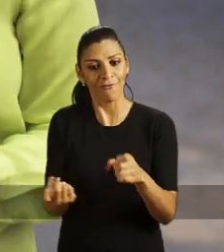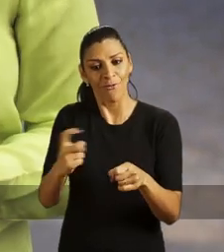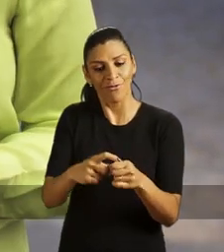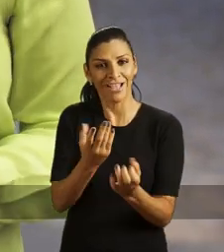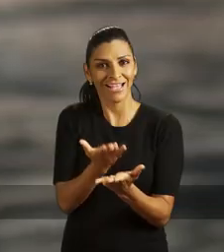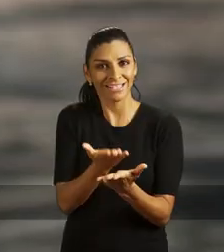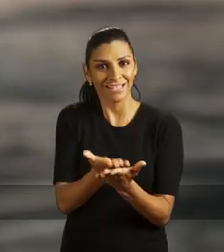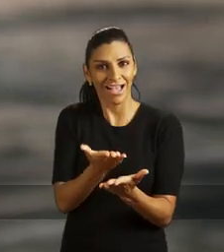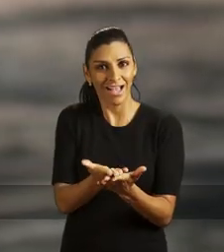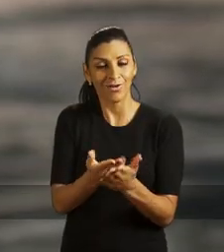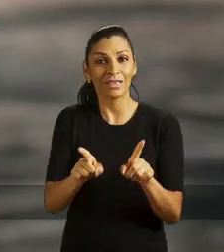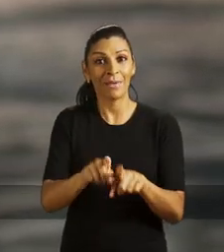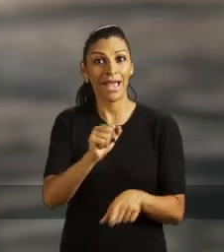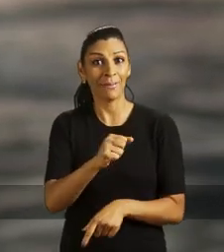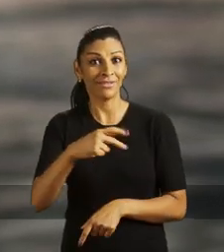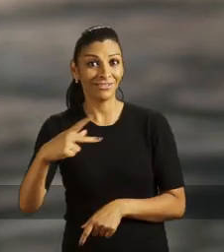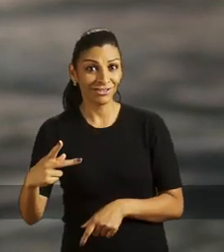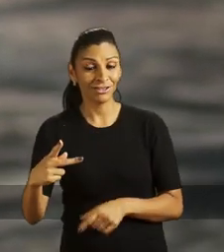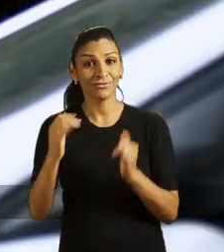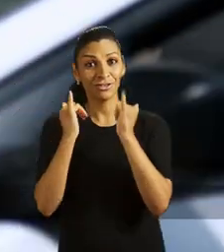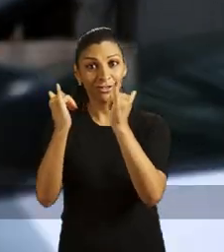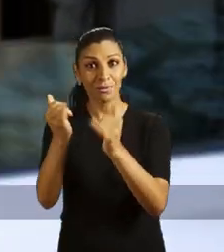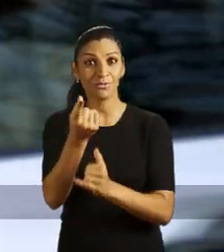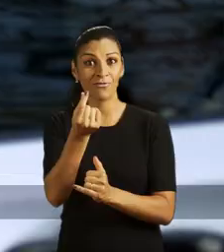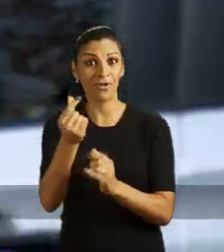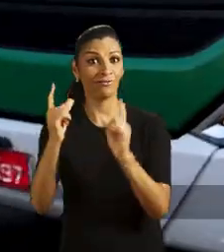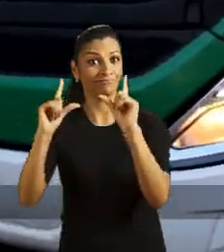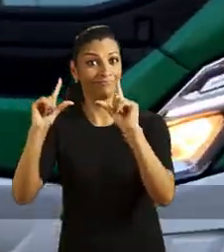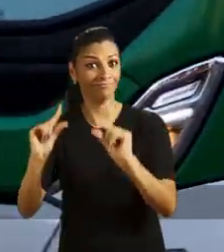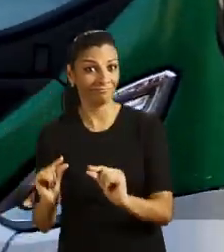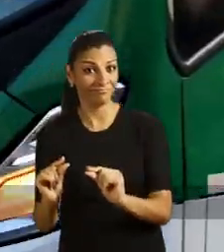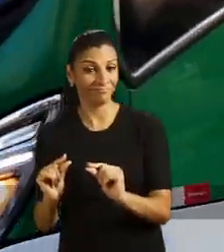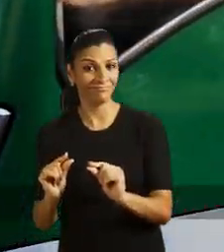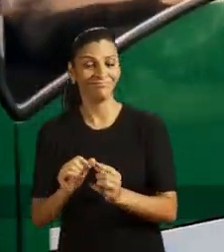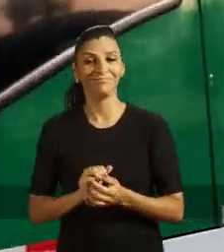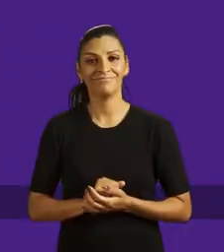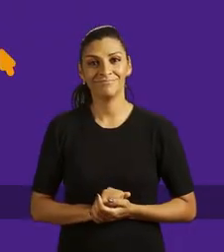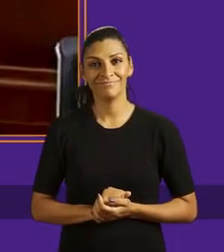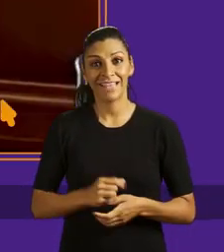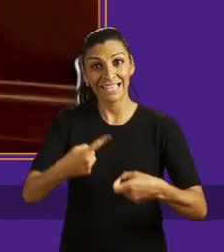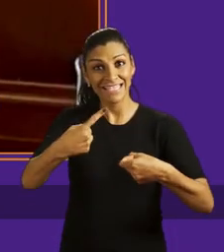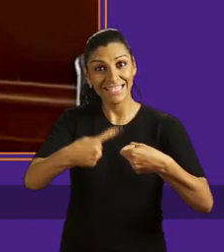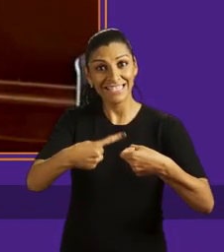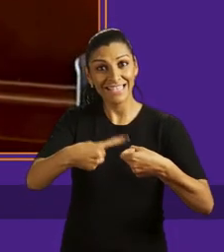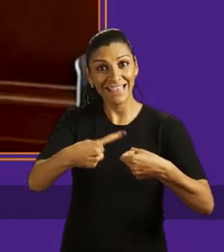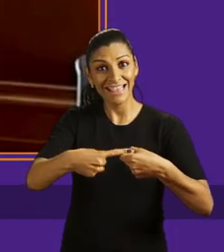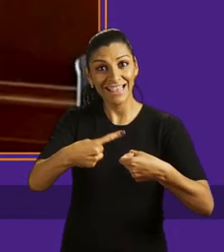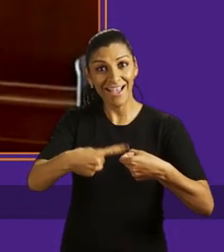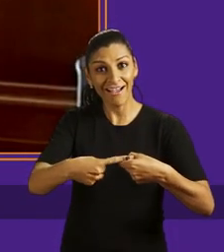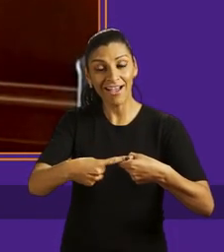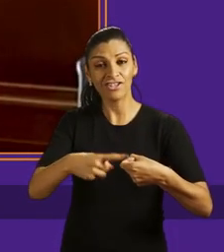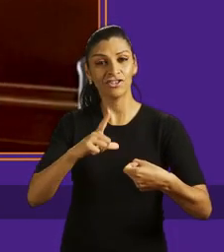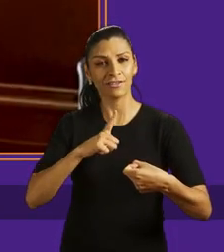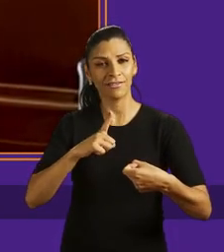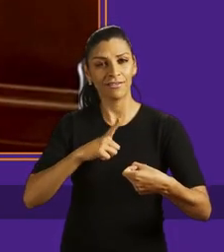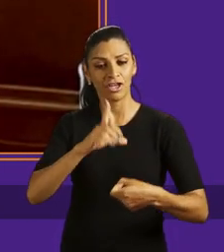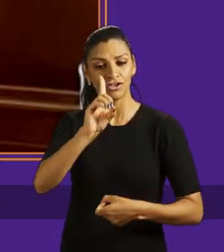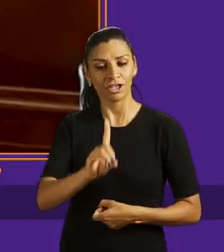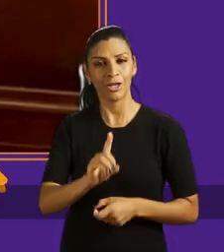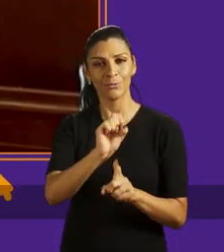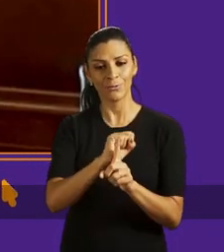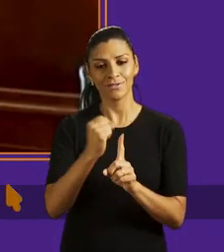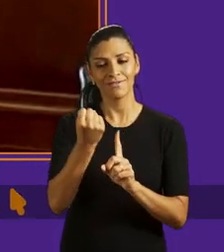o ano letivo, aplicativo de transporte para reduzir o preço da passagem de ônibus. Vai ser uma cidade com